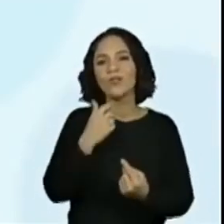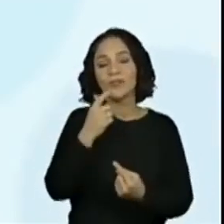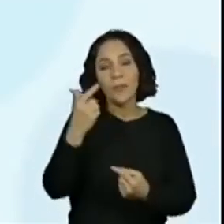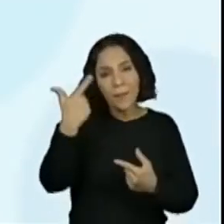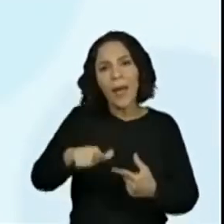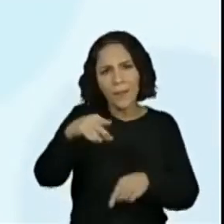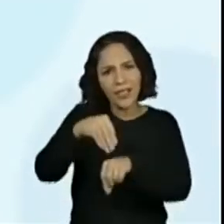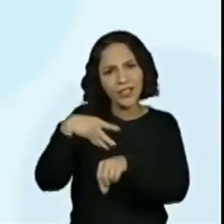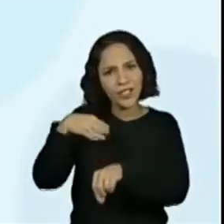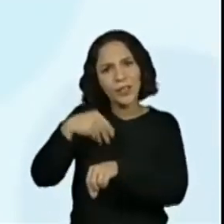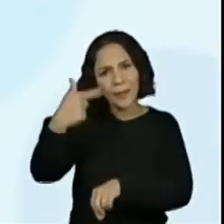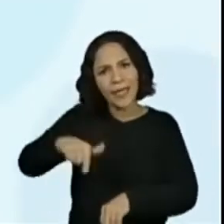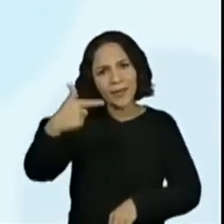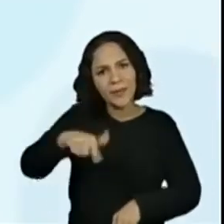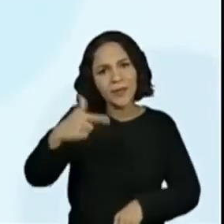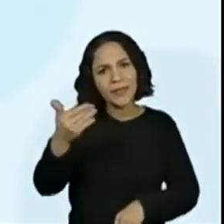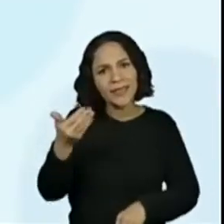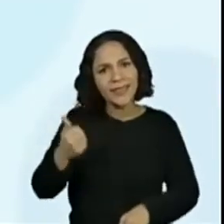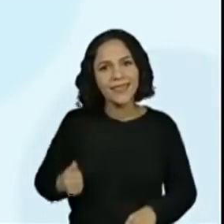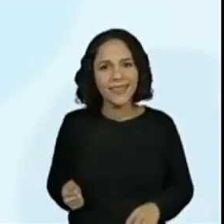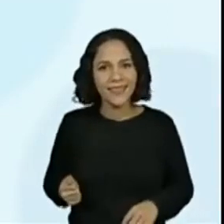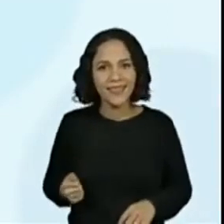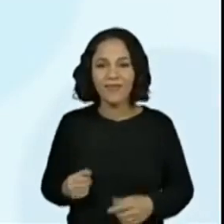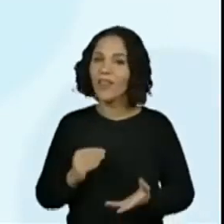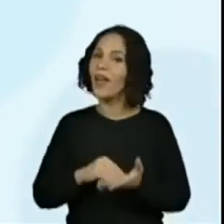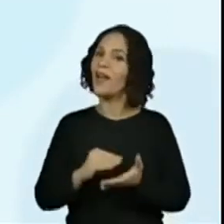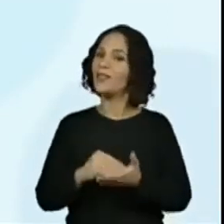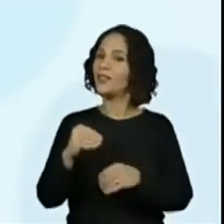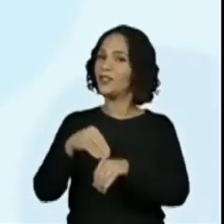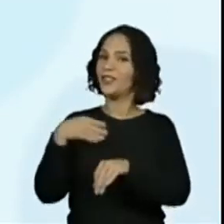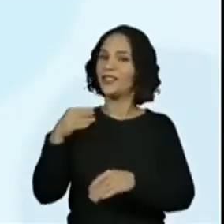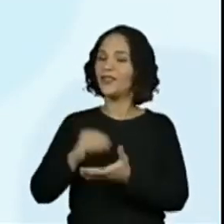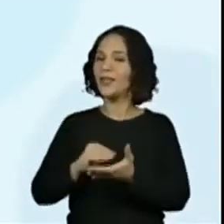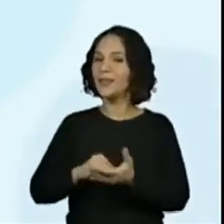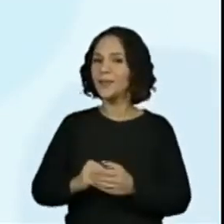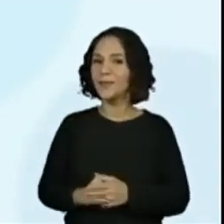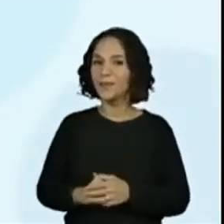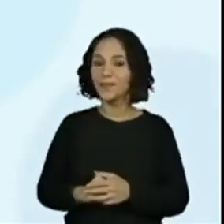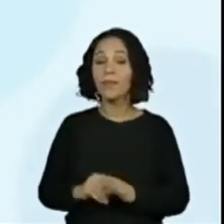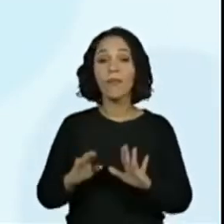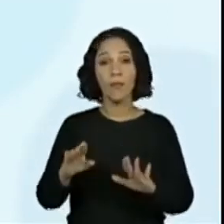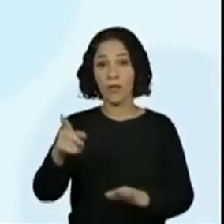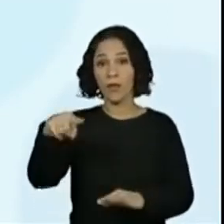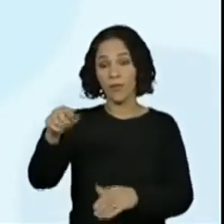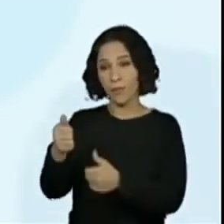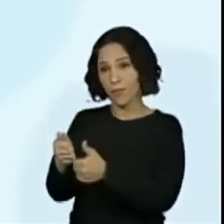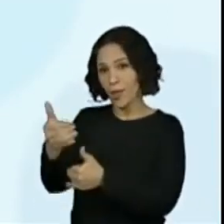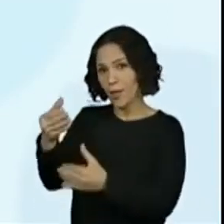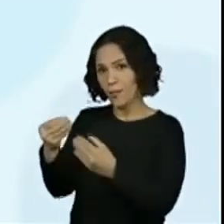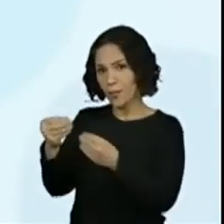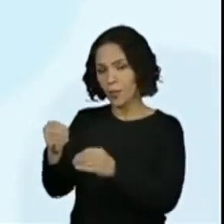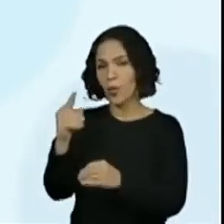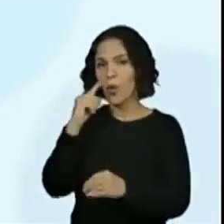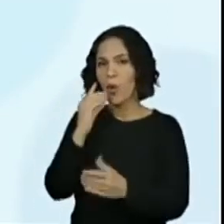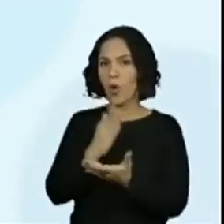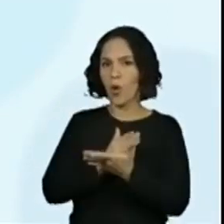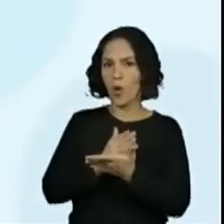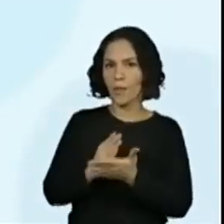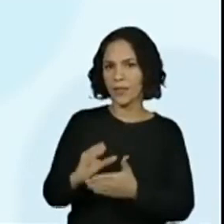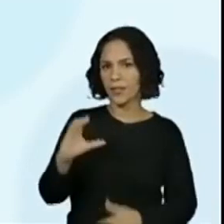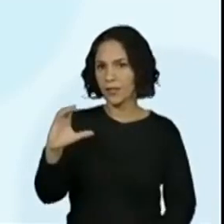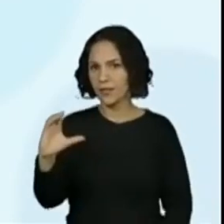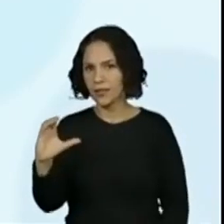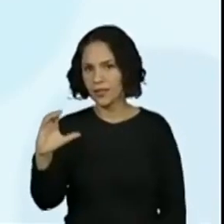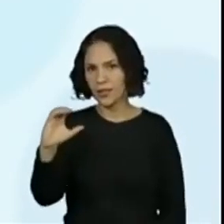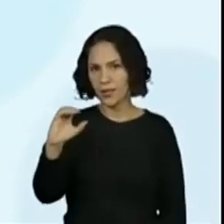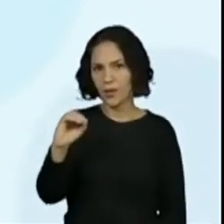mais. É, temos que ter outra dica. Eu preciso. Eles estão dizendo que começa, então, com C-O-M,